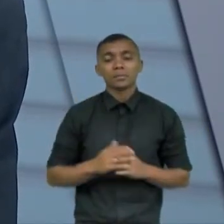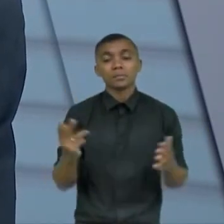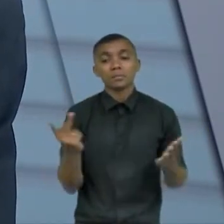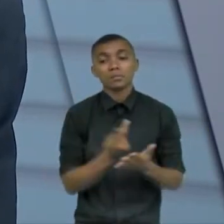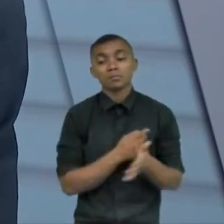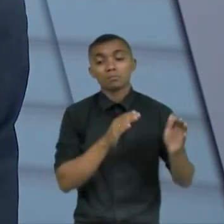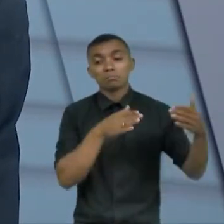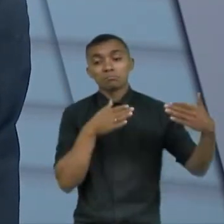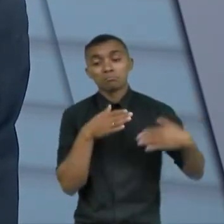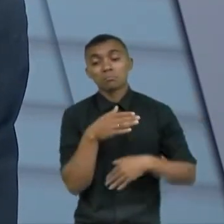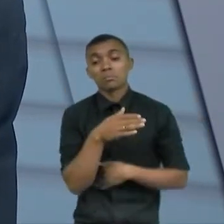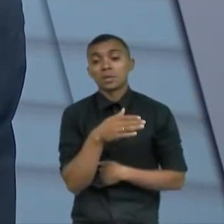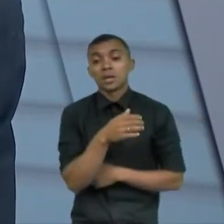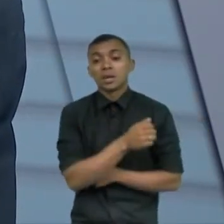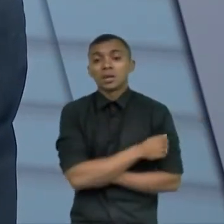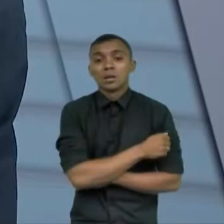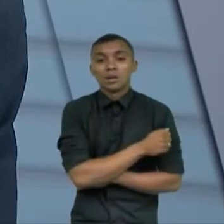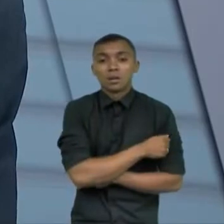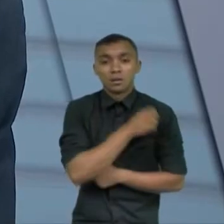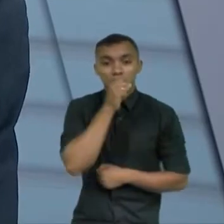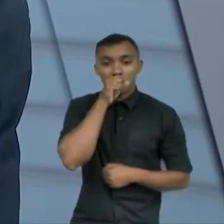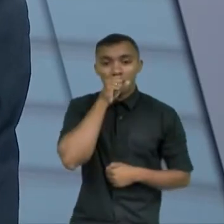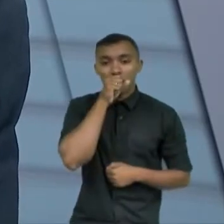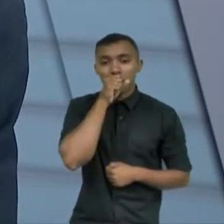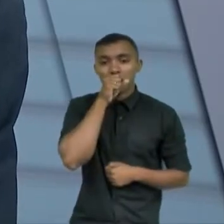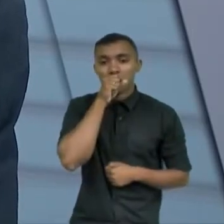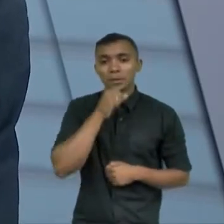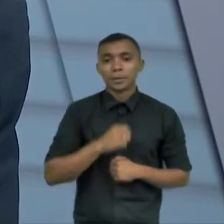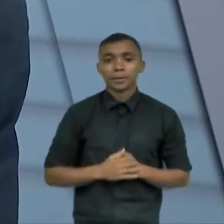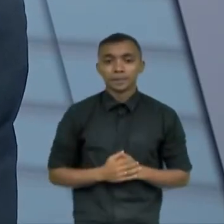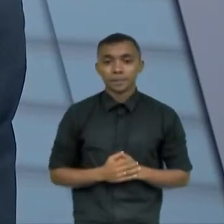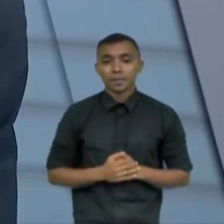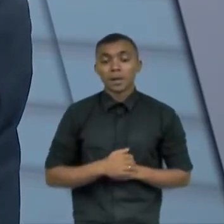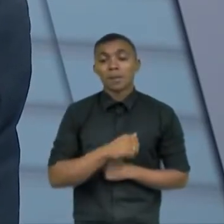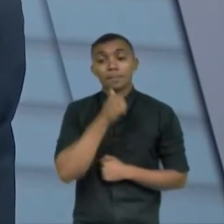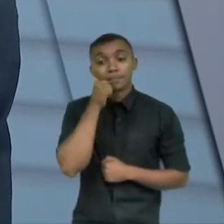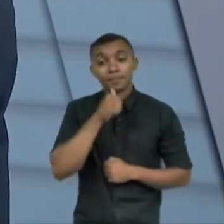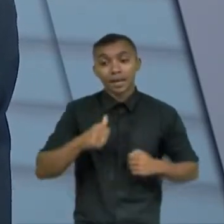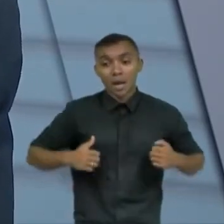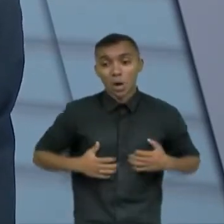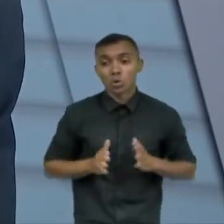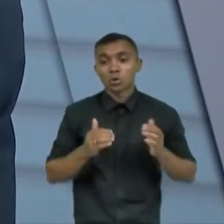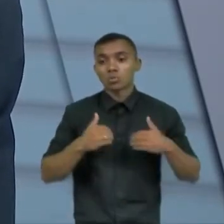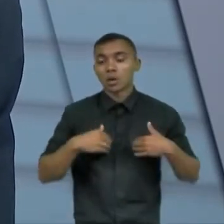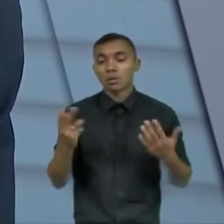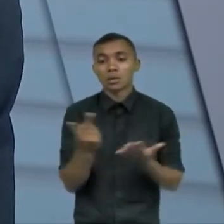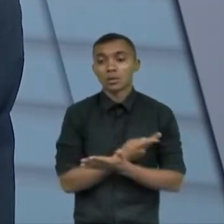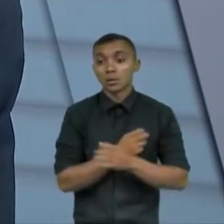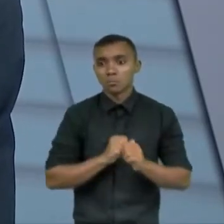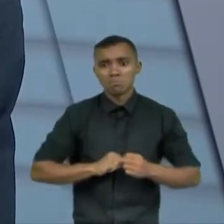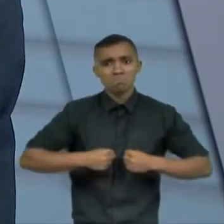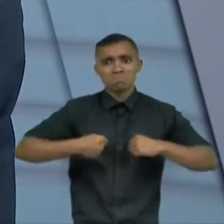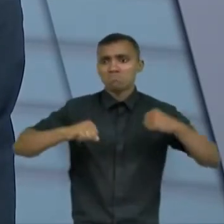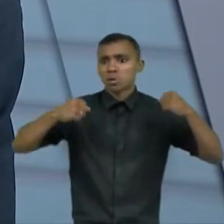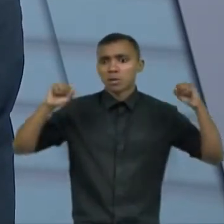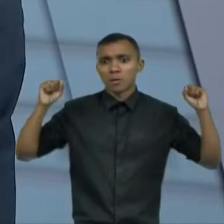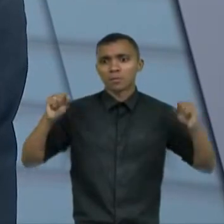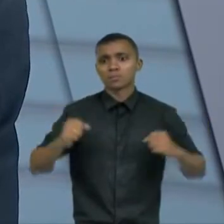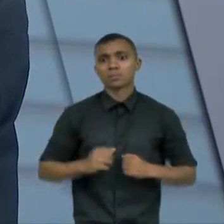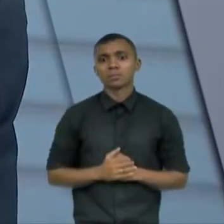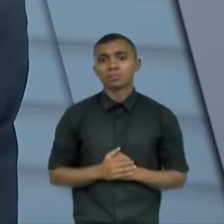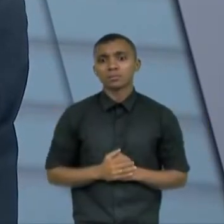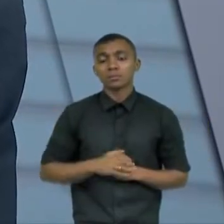supermercado e uma menina com autismo ela teve uma crise e ela